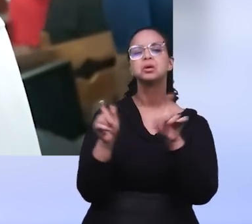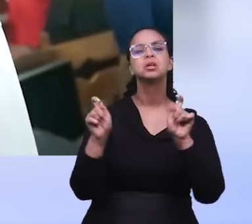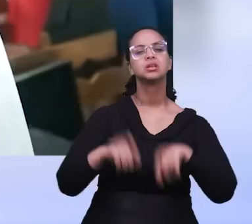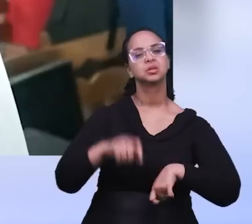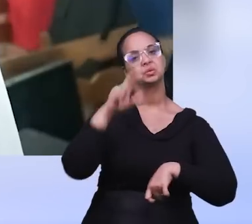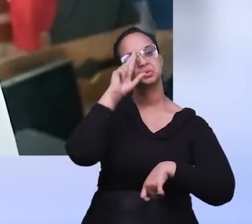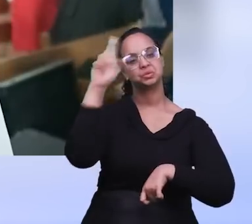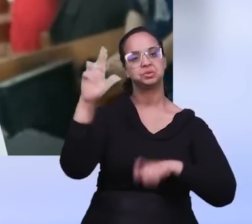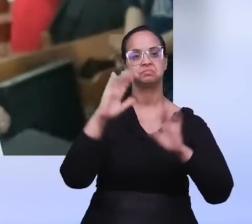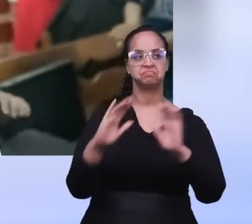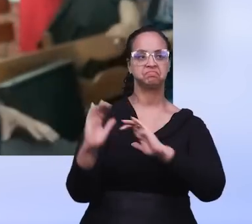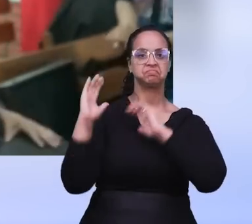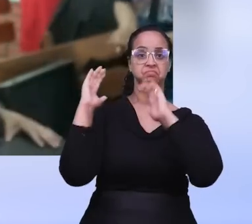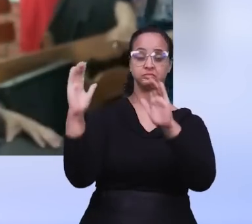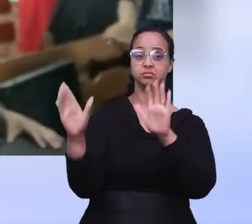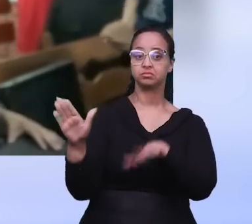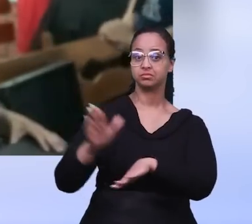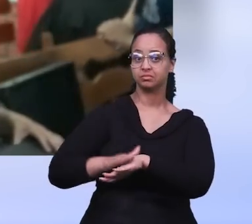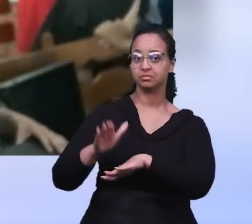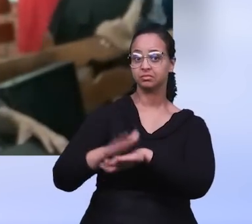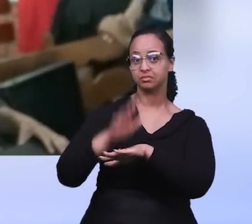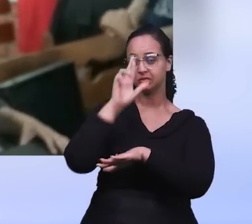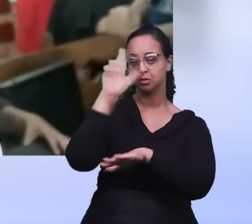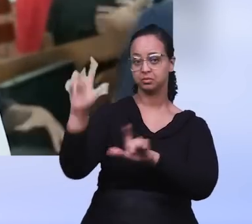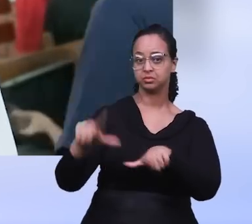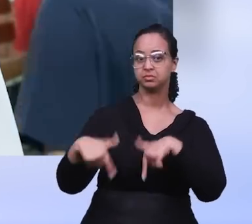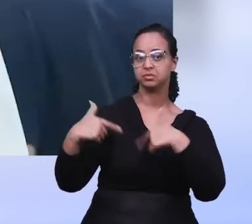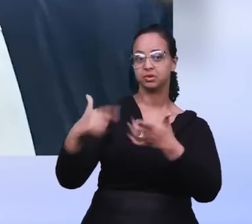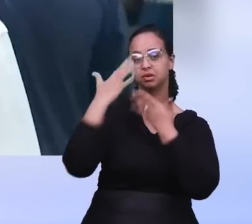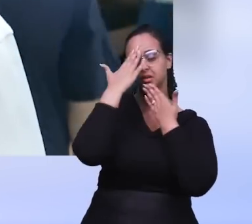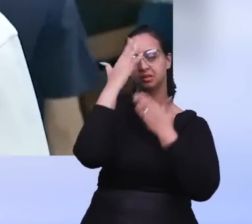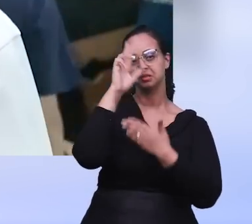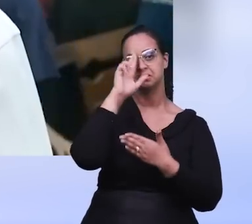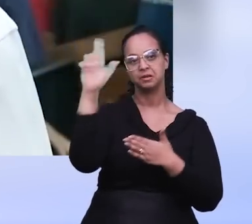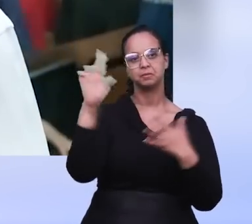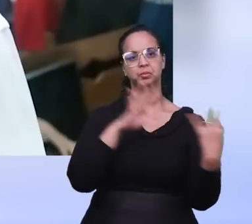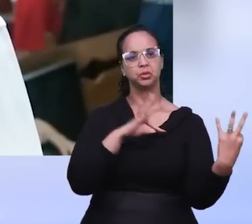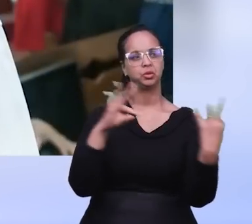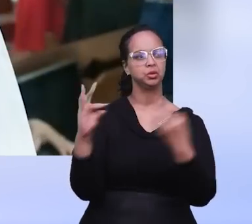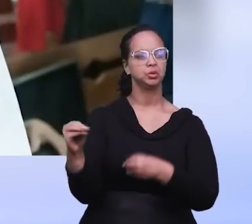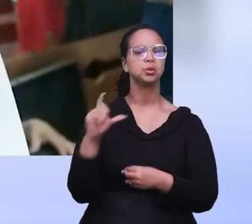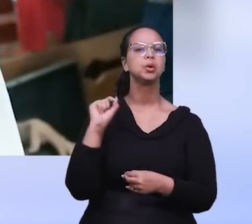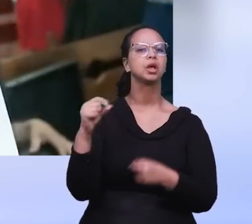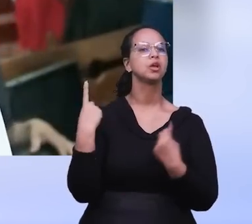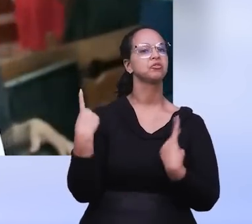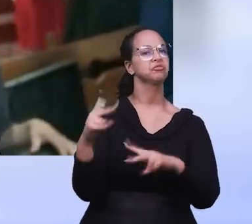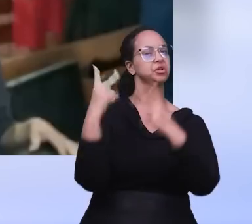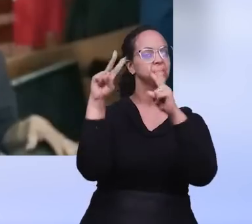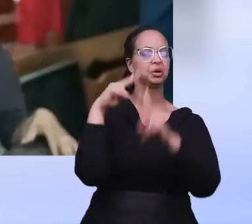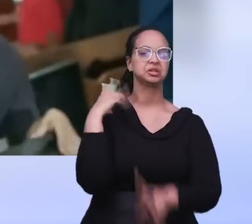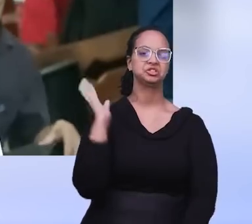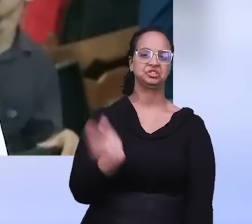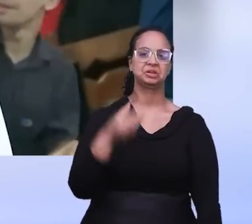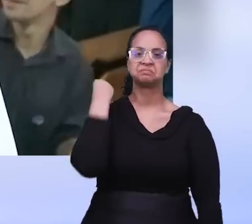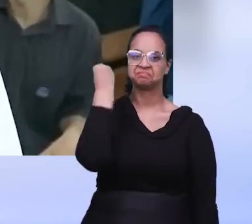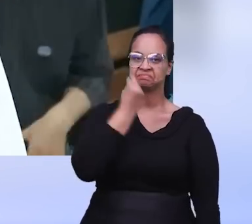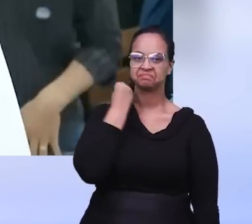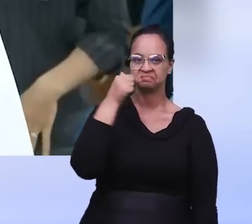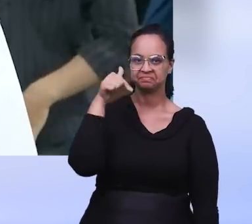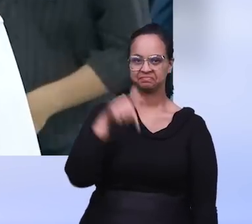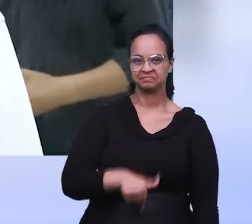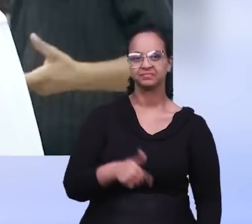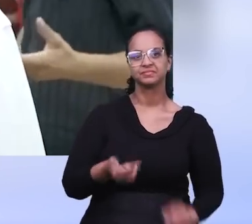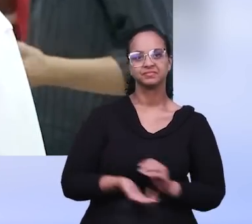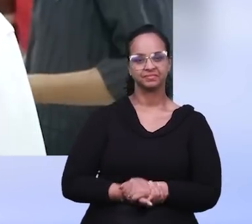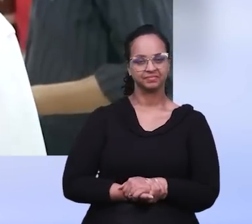de que o nome do Senhor, somente o nome do Senhor, foi glorificado diante de tantas vitórias que nós vivemos